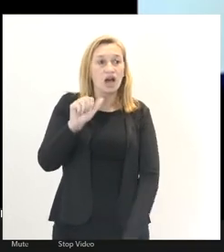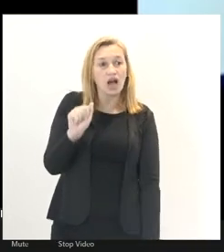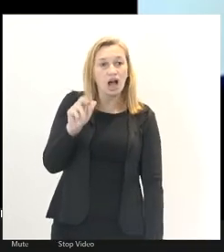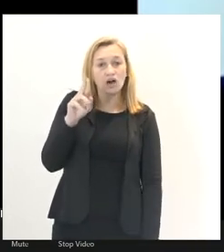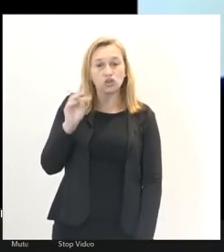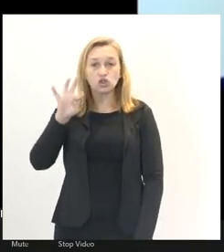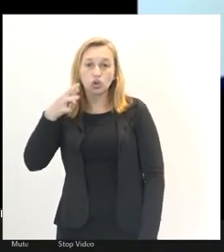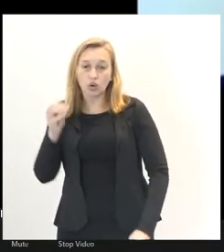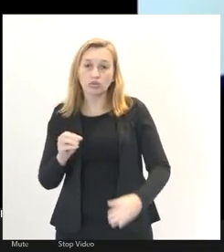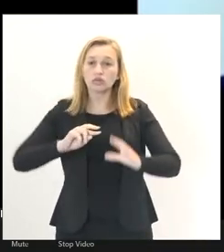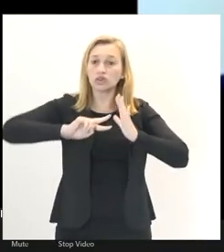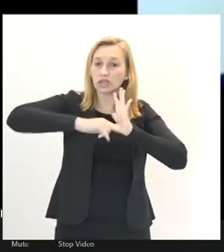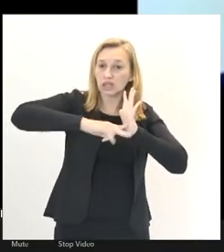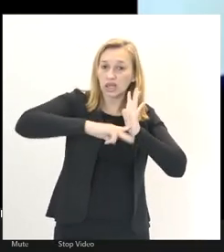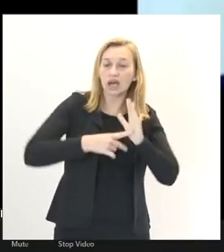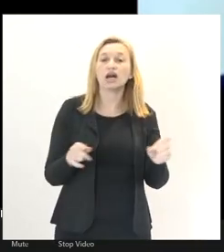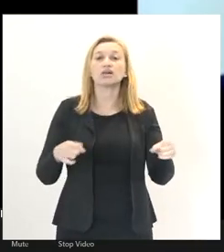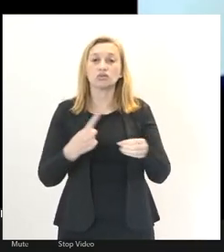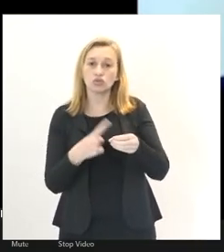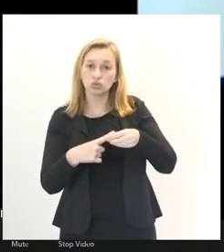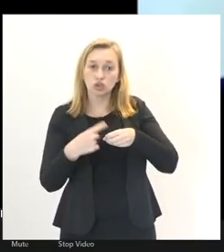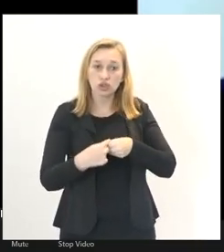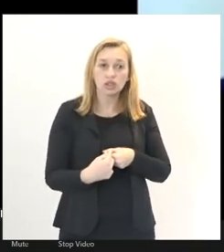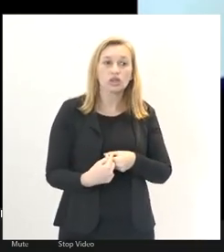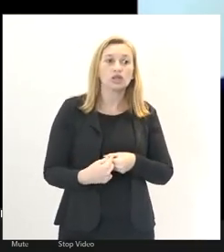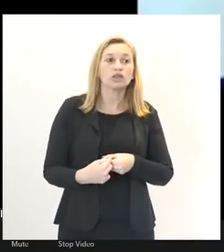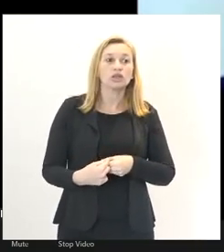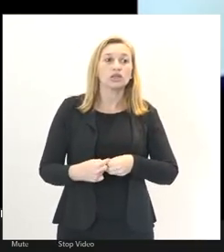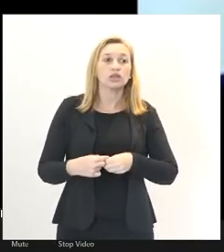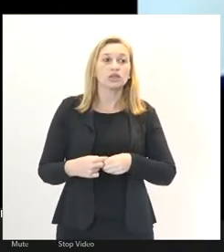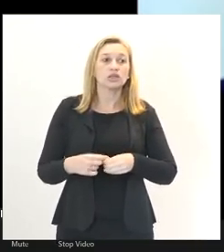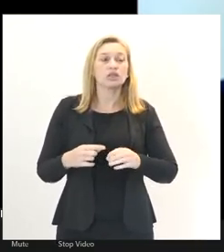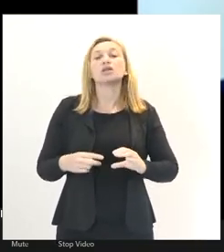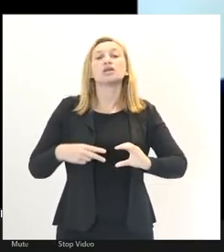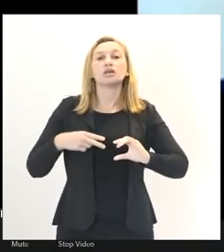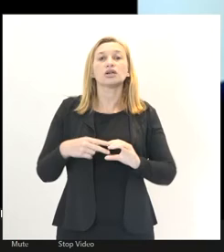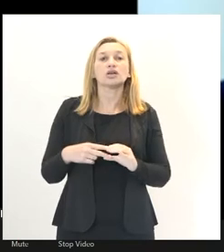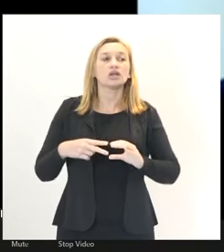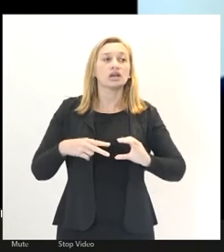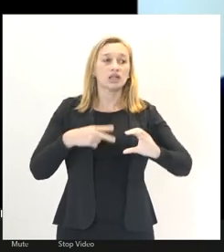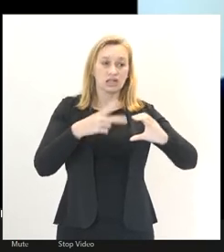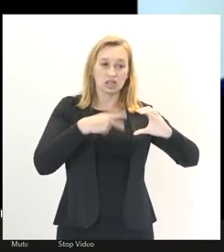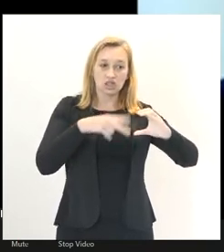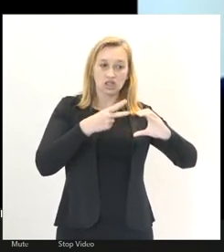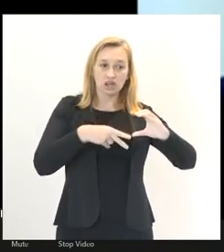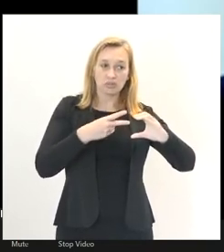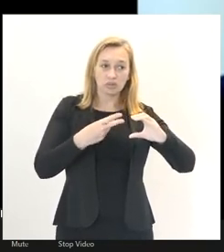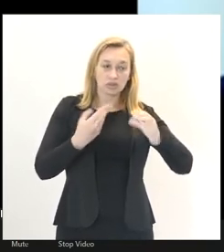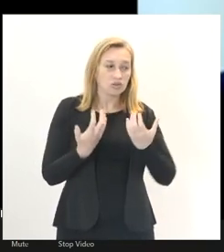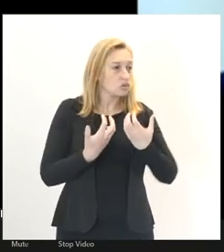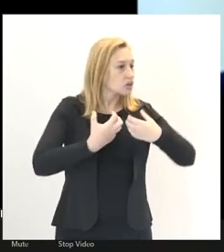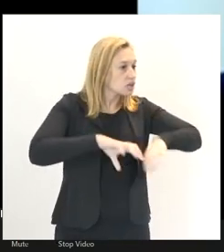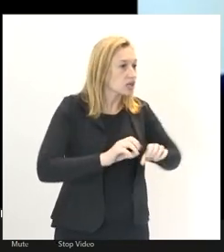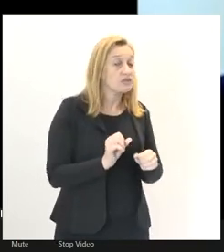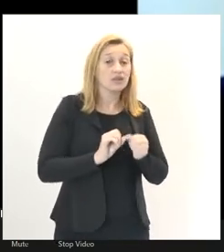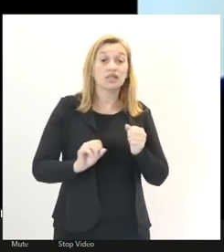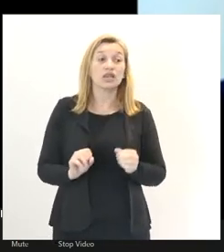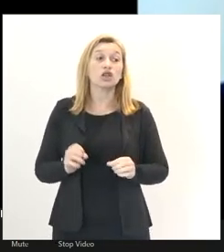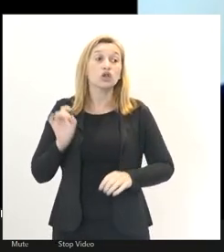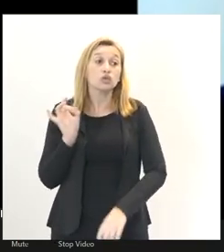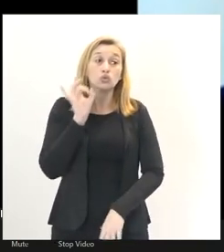sindicatos, nos municípios cujas câmaras venham a recusar a fazer esse debate. Em último caso,